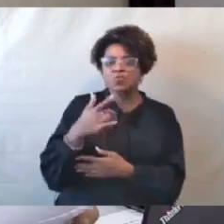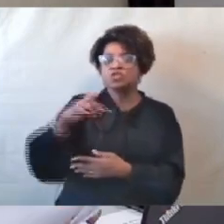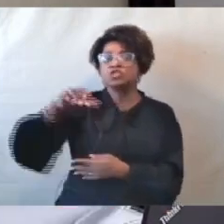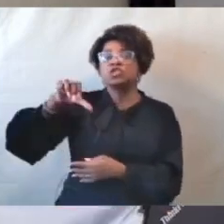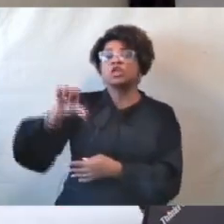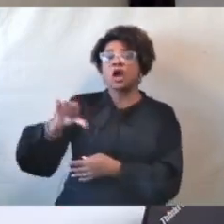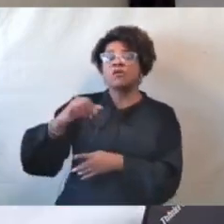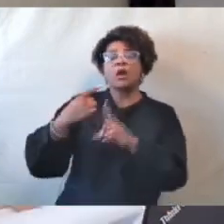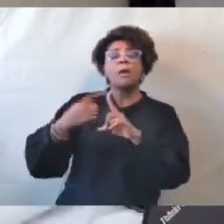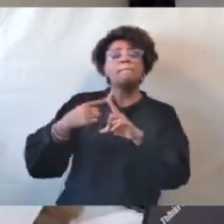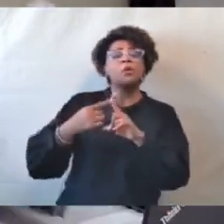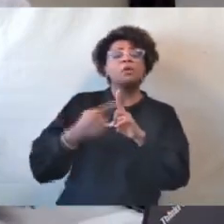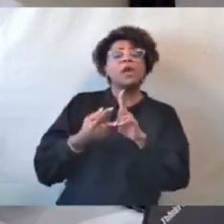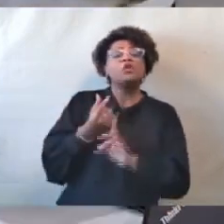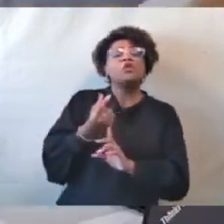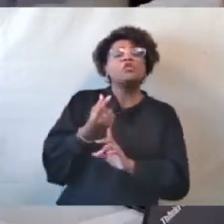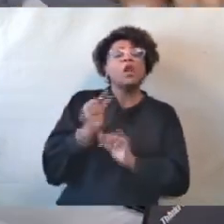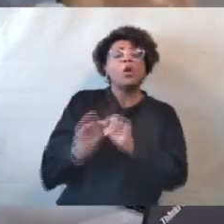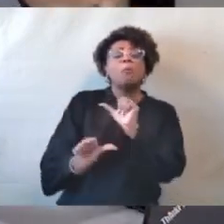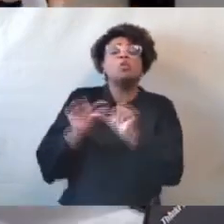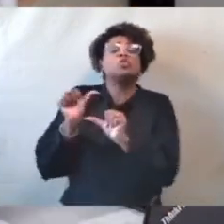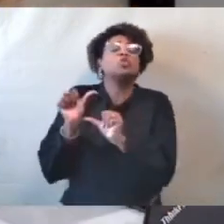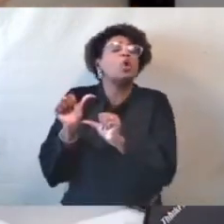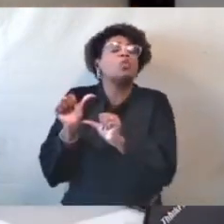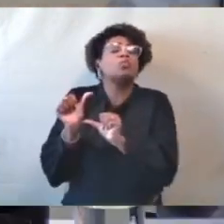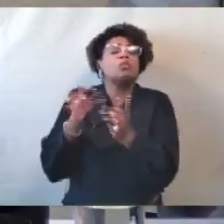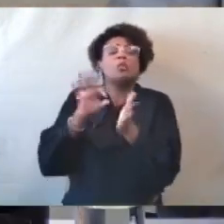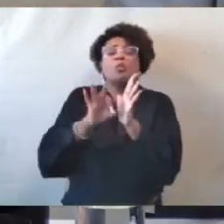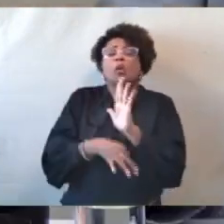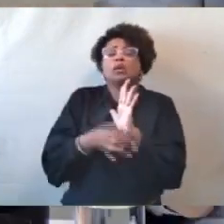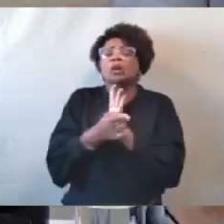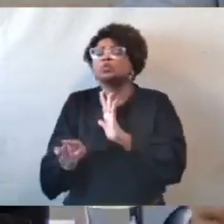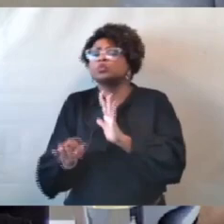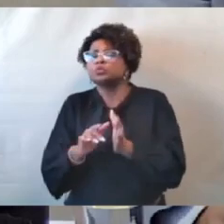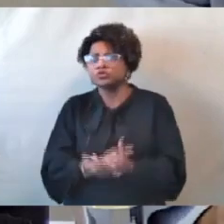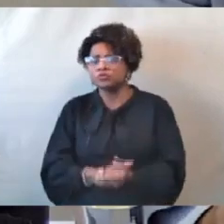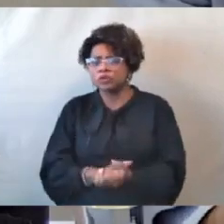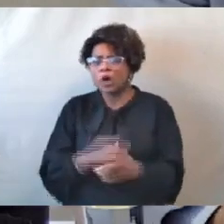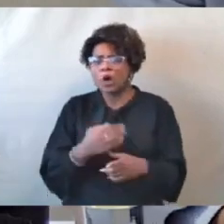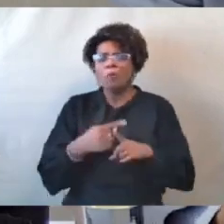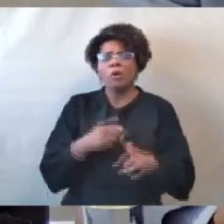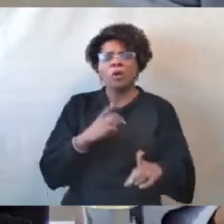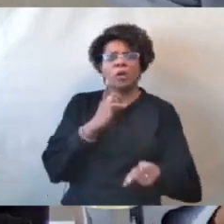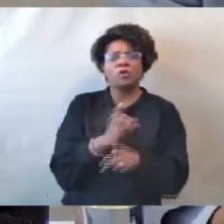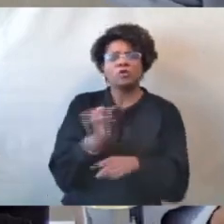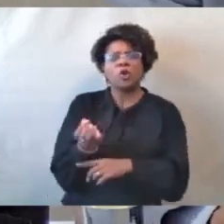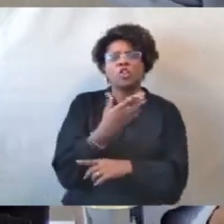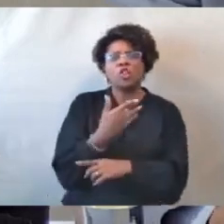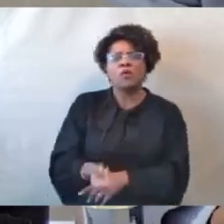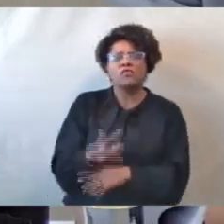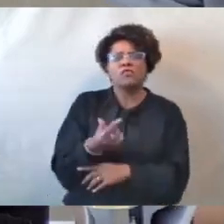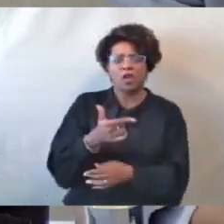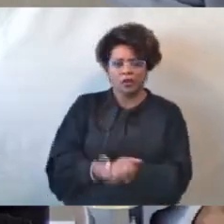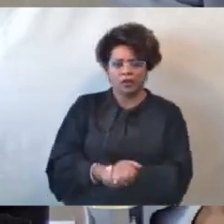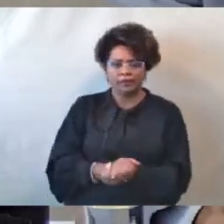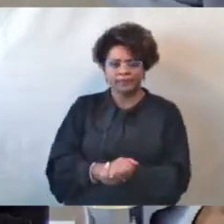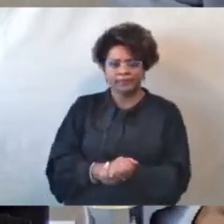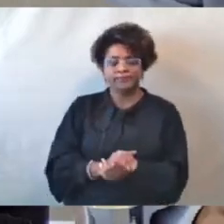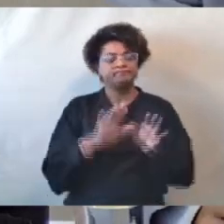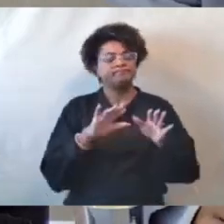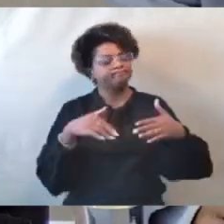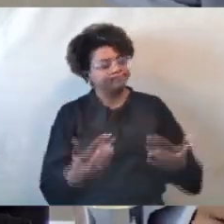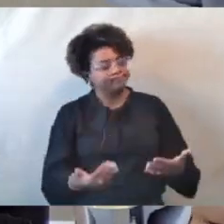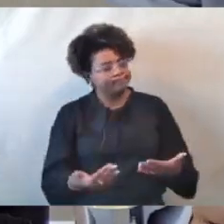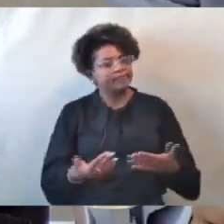Como vocês chegaram a este novo valor? Eu registro conforme informado que a investigada optou pela faculdade legal de